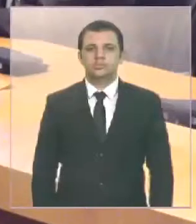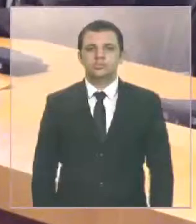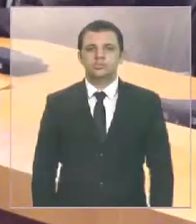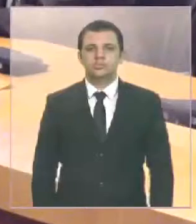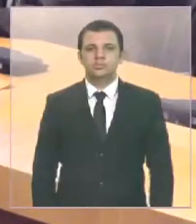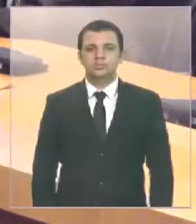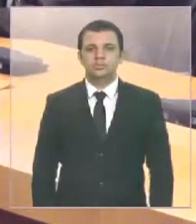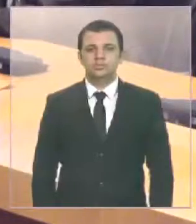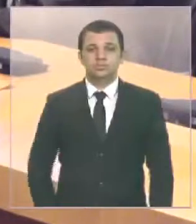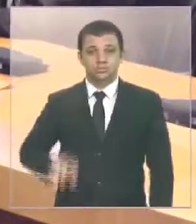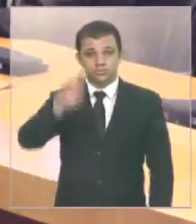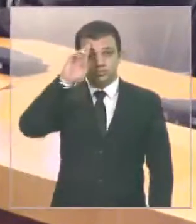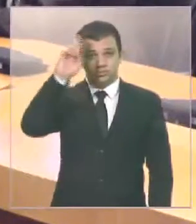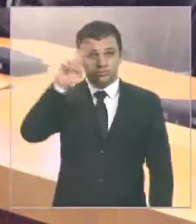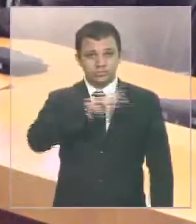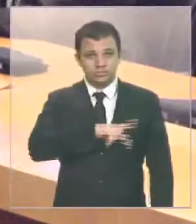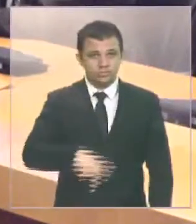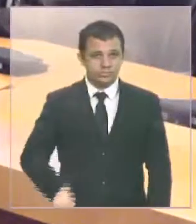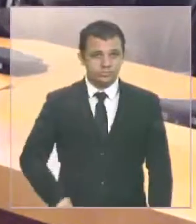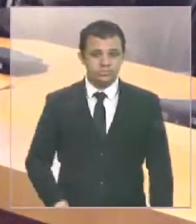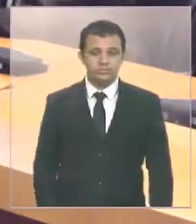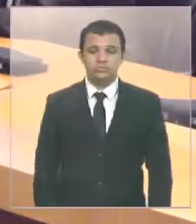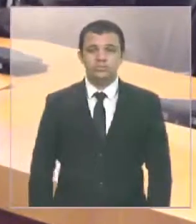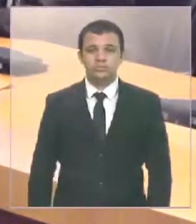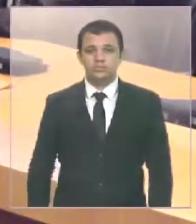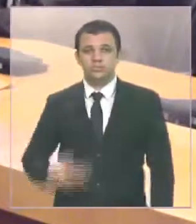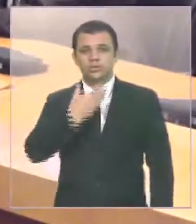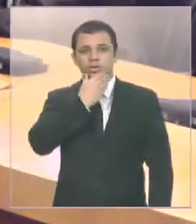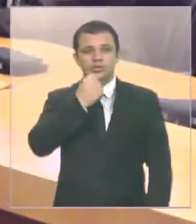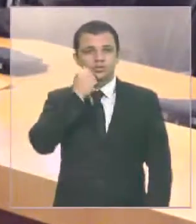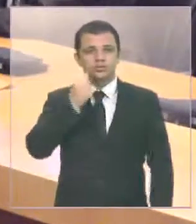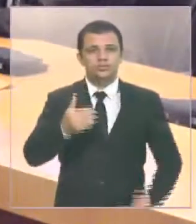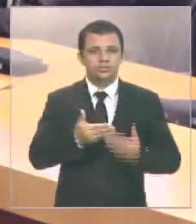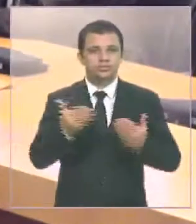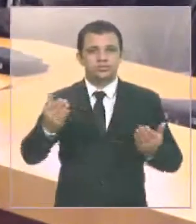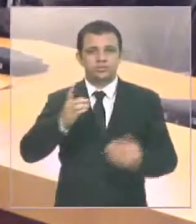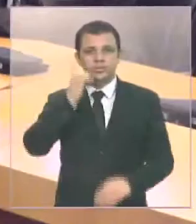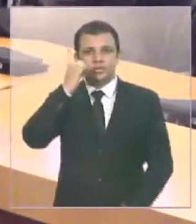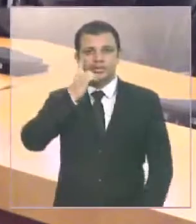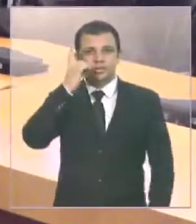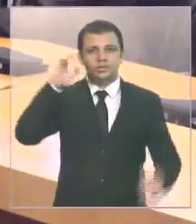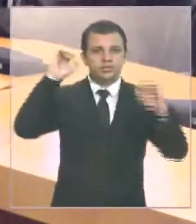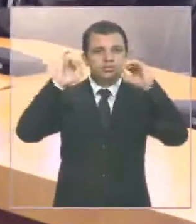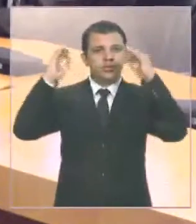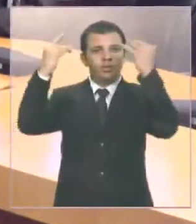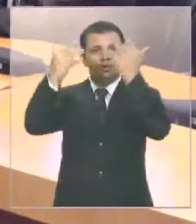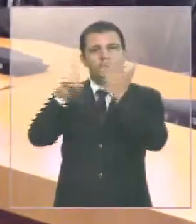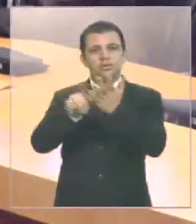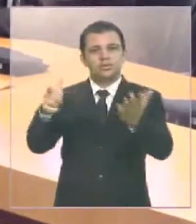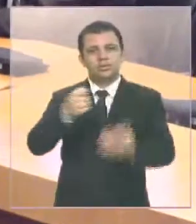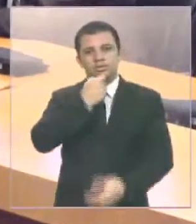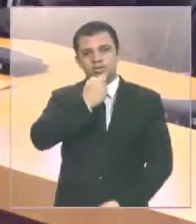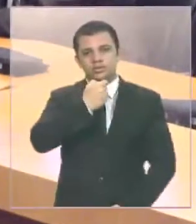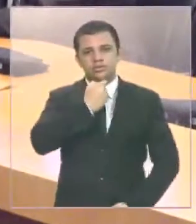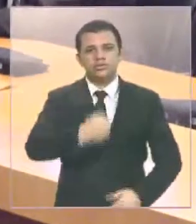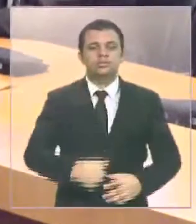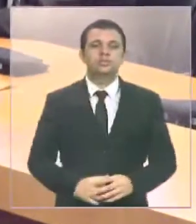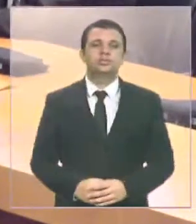Senhor presidente, senhores deputados, galeria, imprensa.